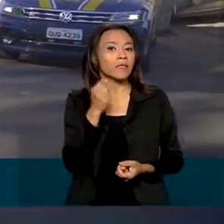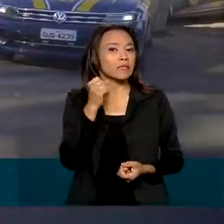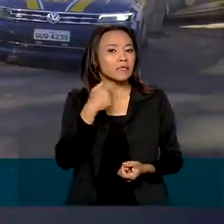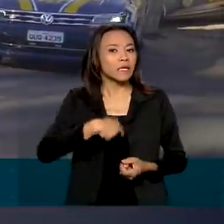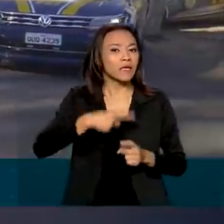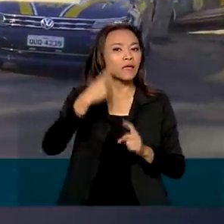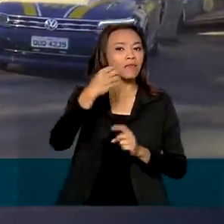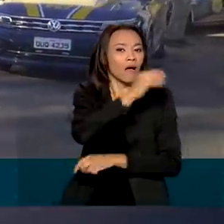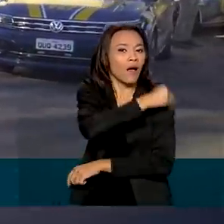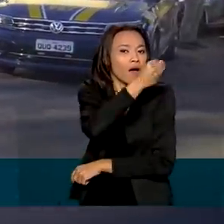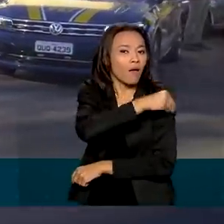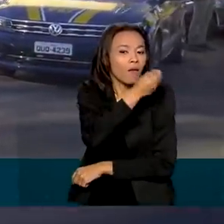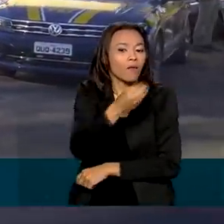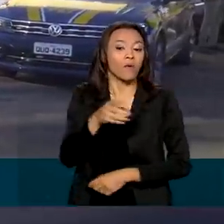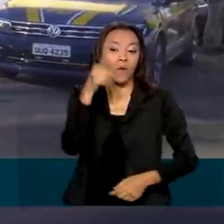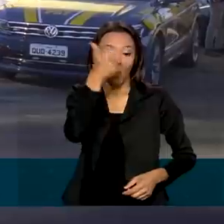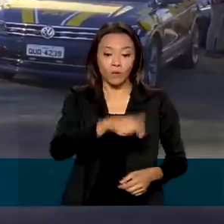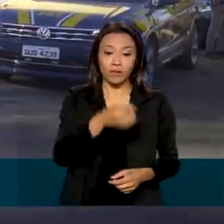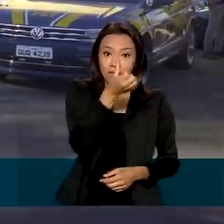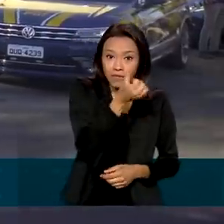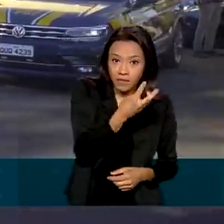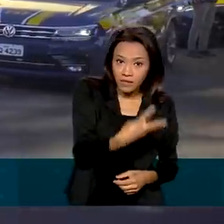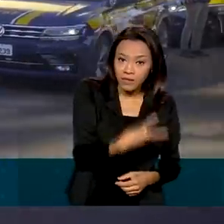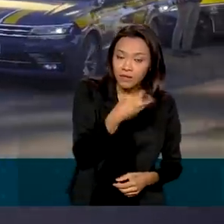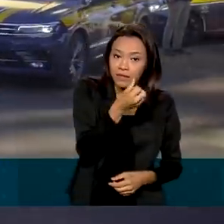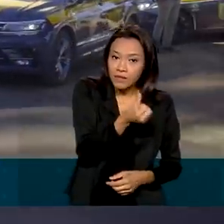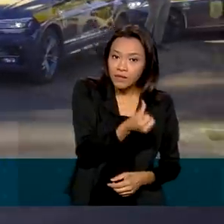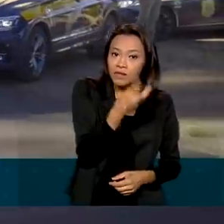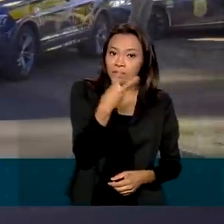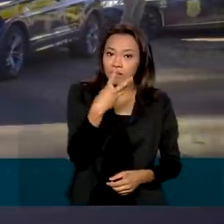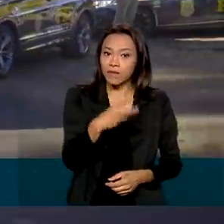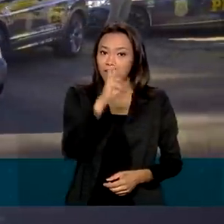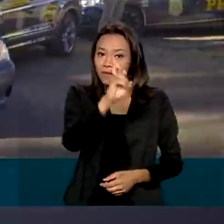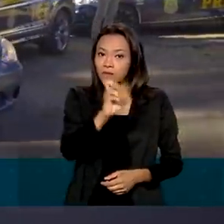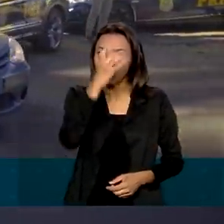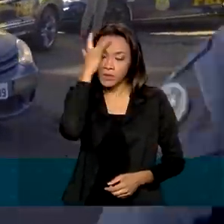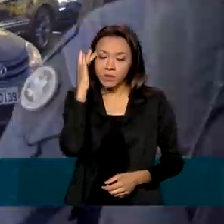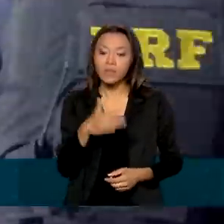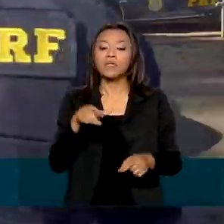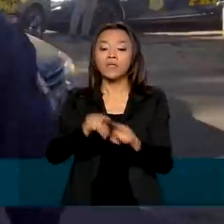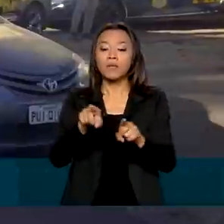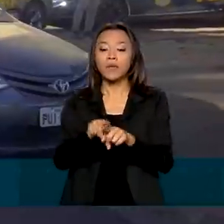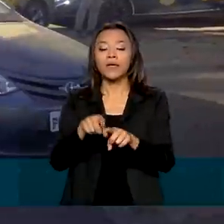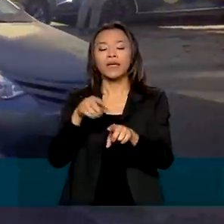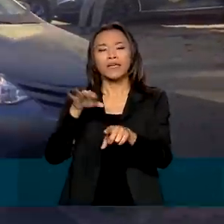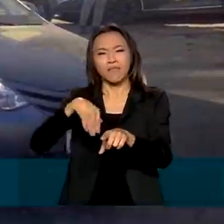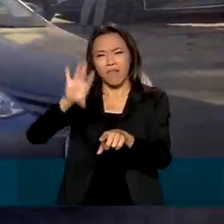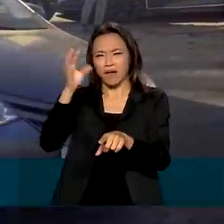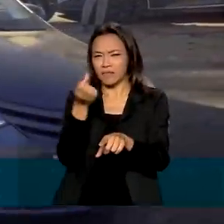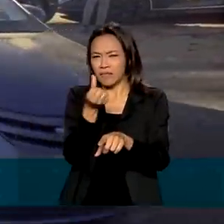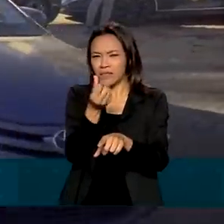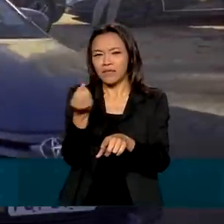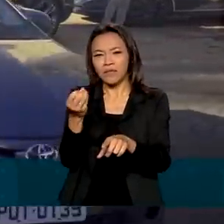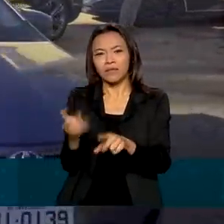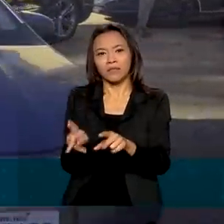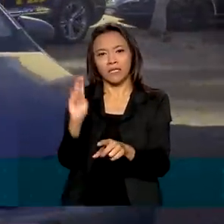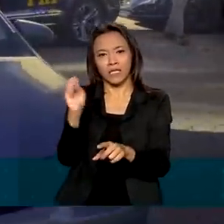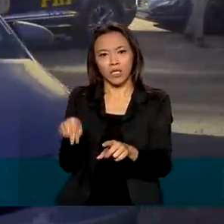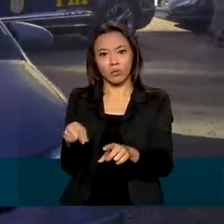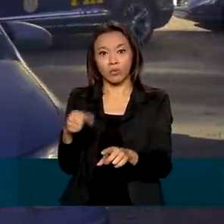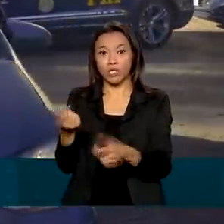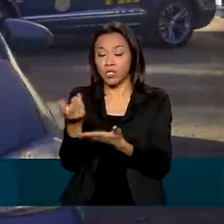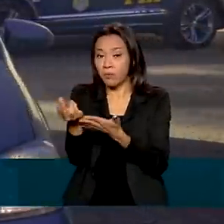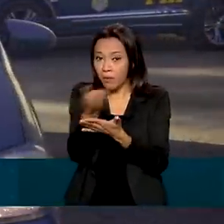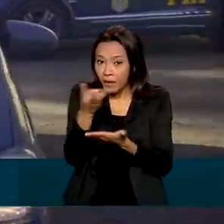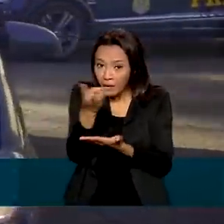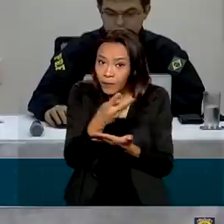prisão de 635 pessoas. Além disso, apreendeu mais de 650 quilos de maconha e 770